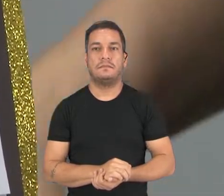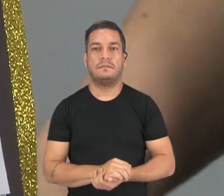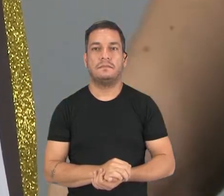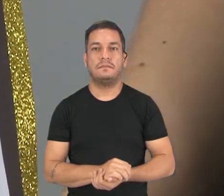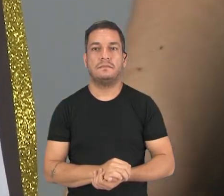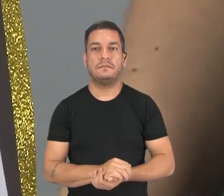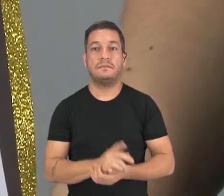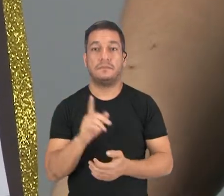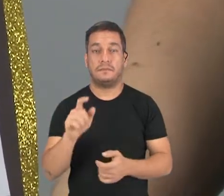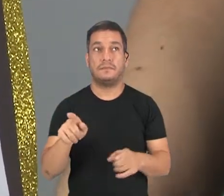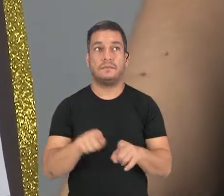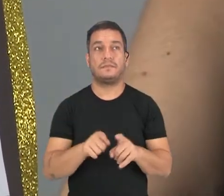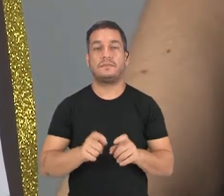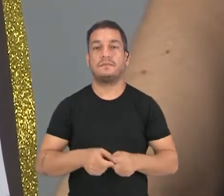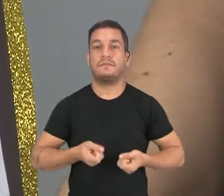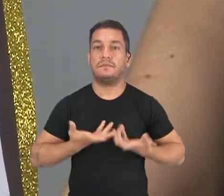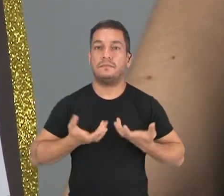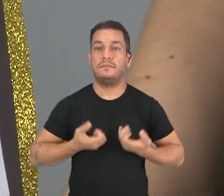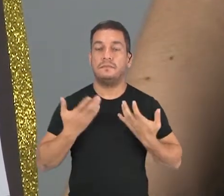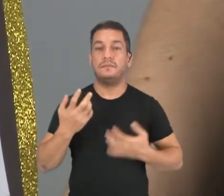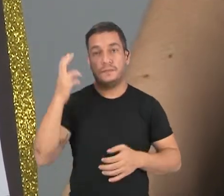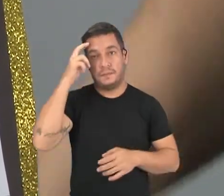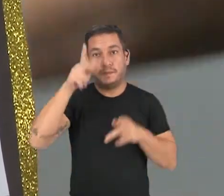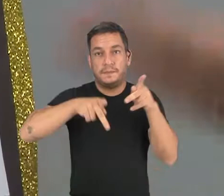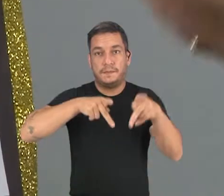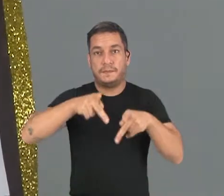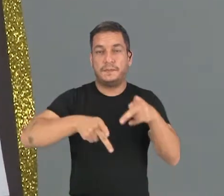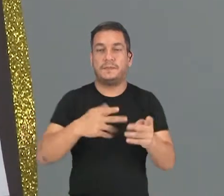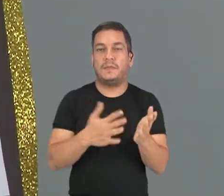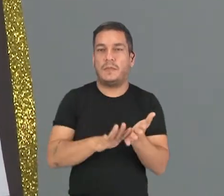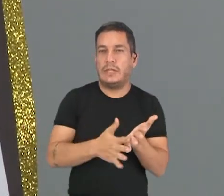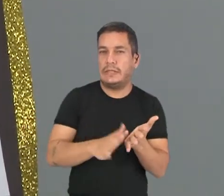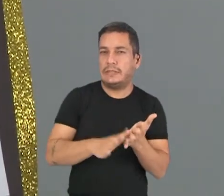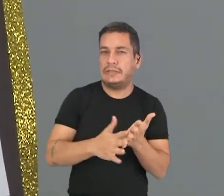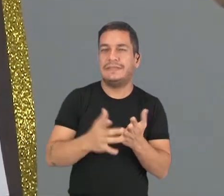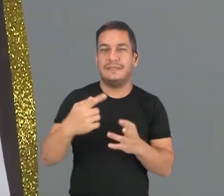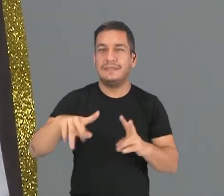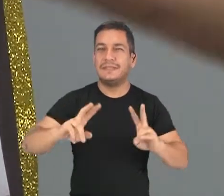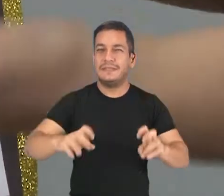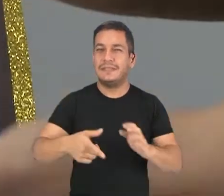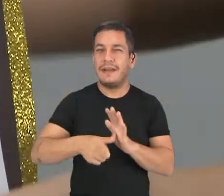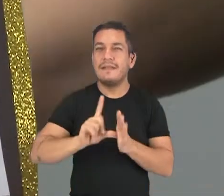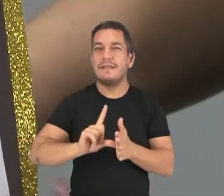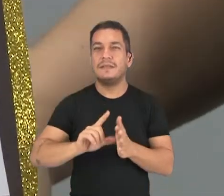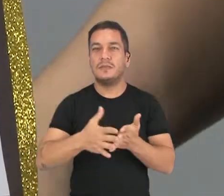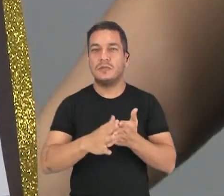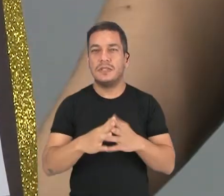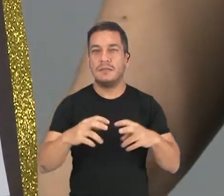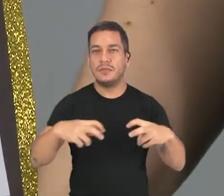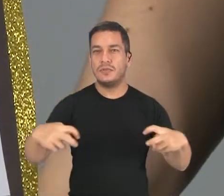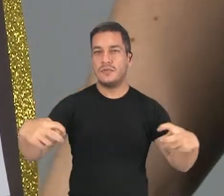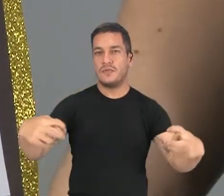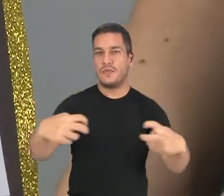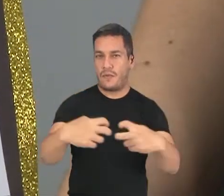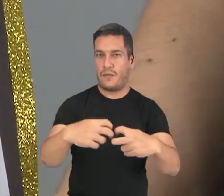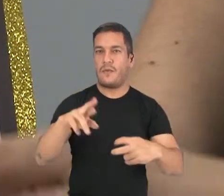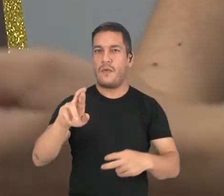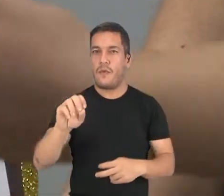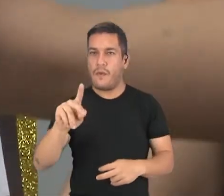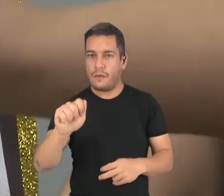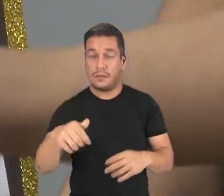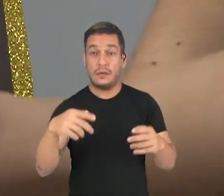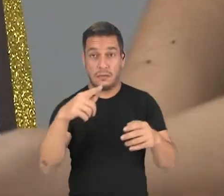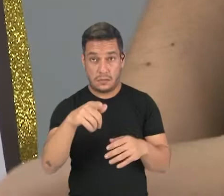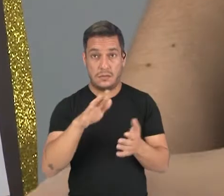Essa é a manifestação cultural popular, o samba. Vocês viram aquele samba anterior, que é o samba de roda.